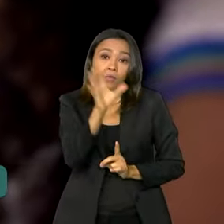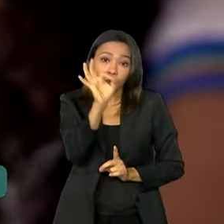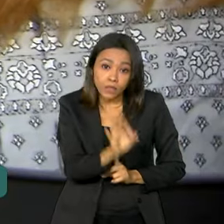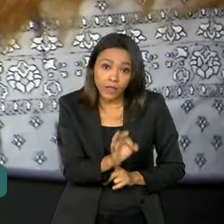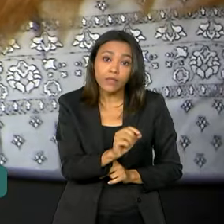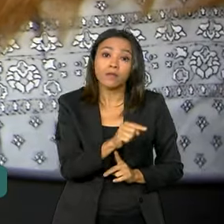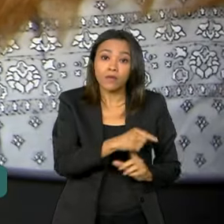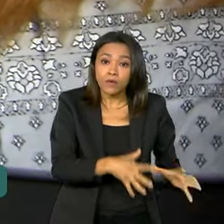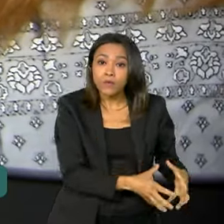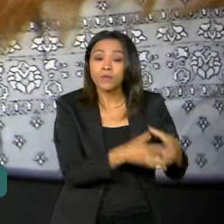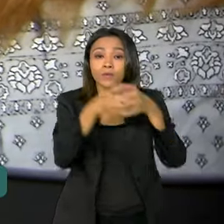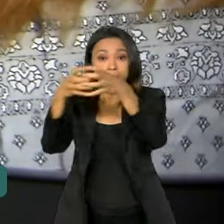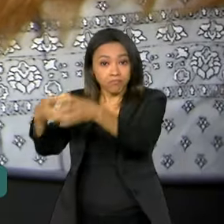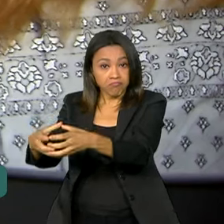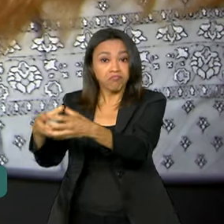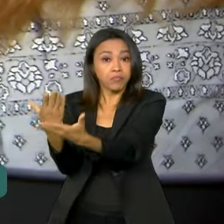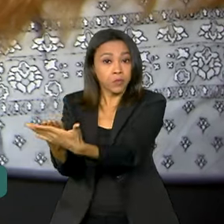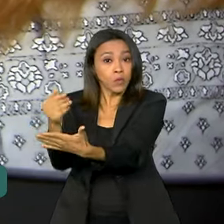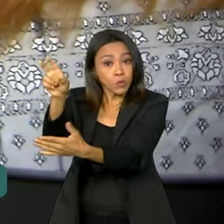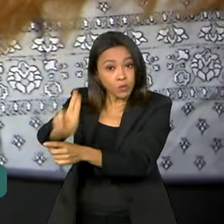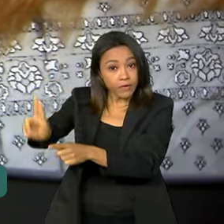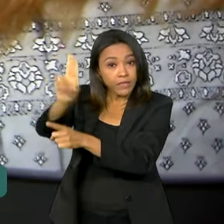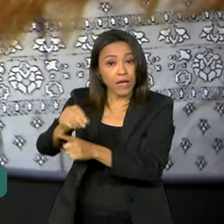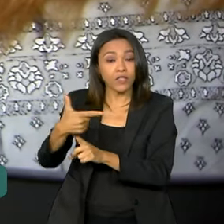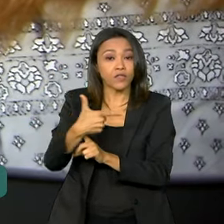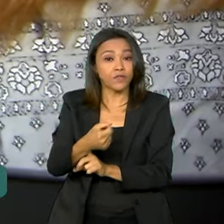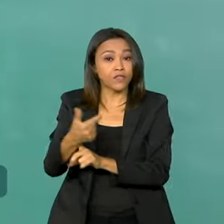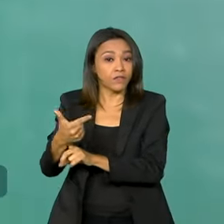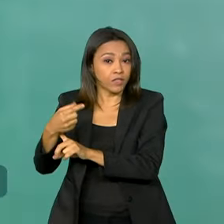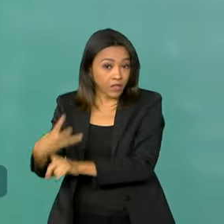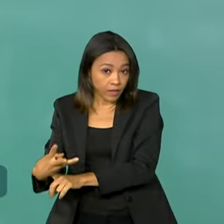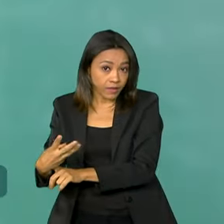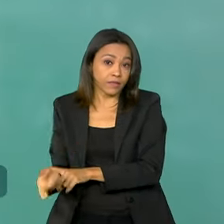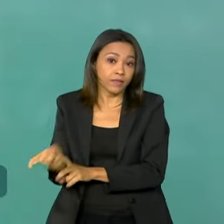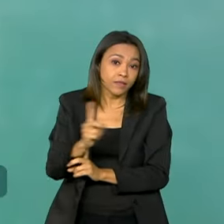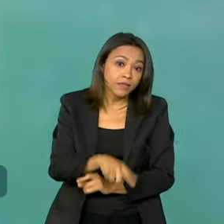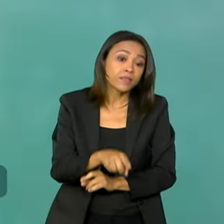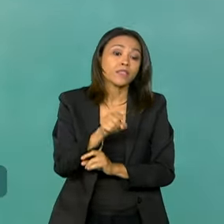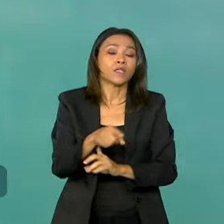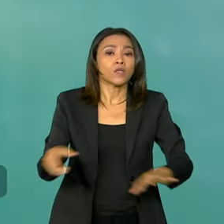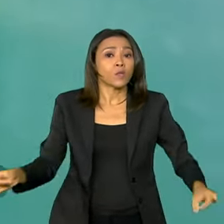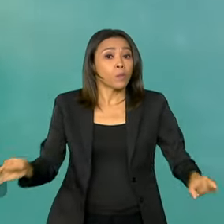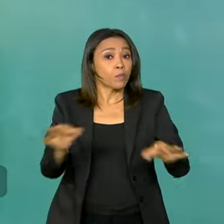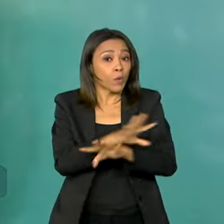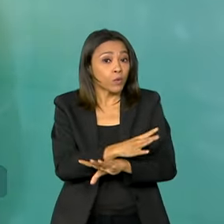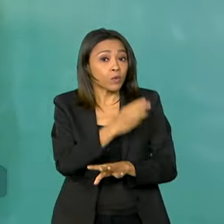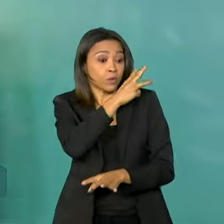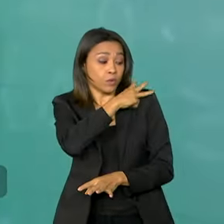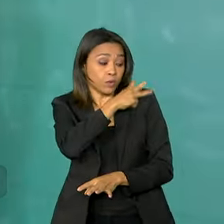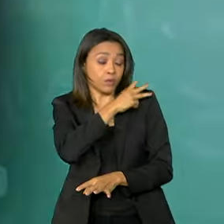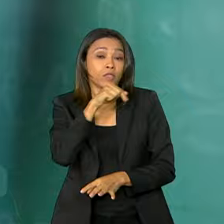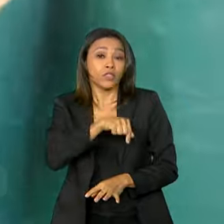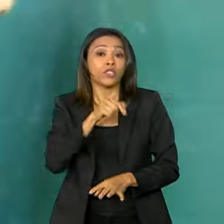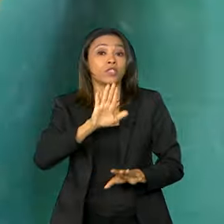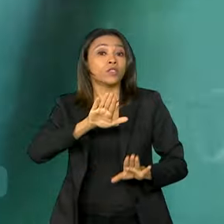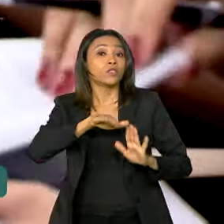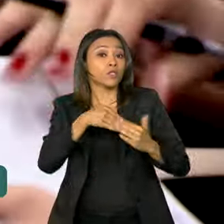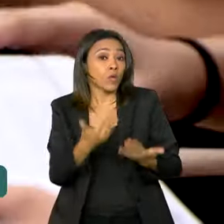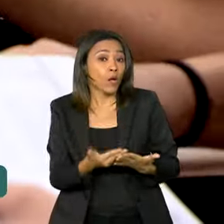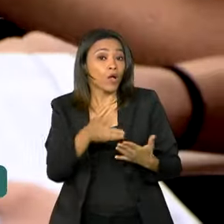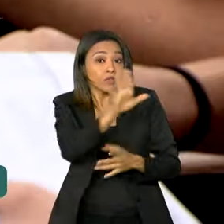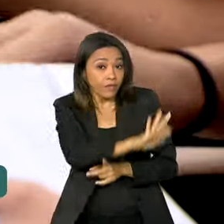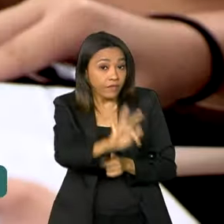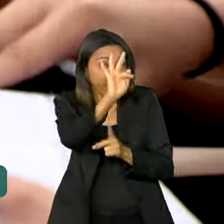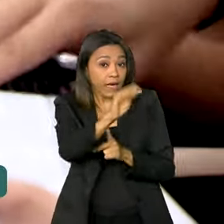ingressaram na Educação Superior em 2023. Com os concluintes do ensino médio de escolas federais,